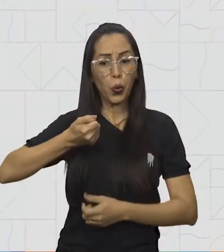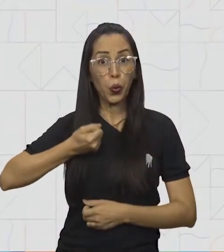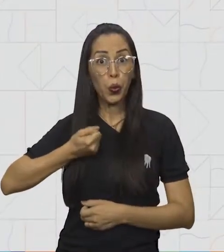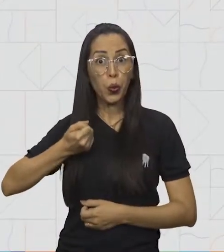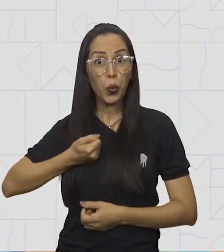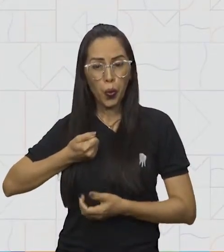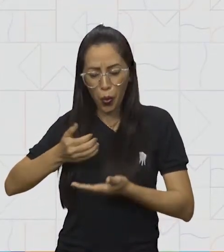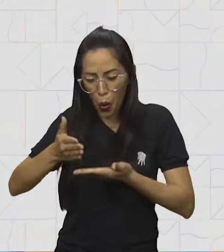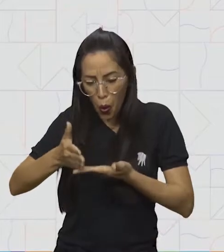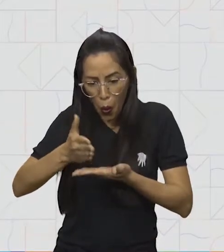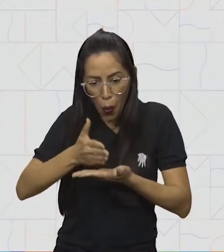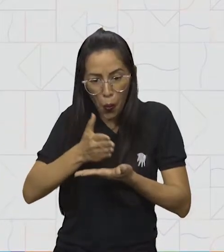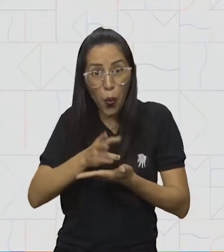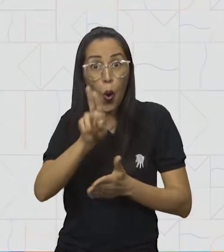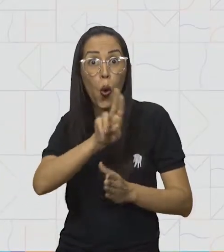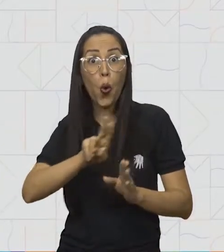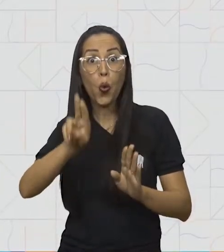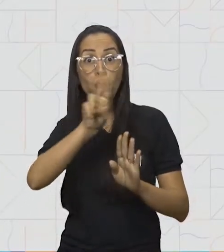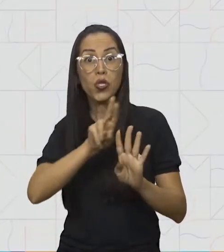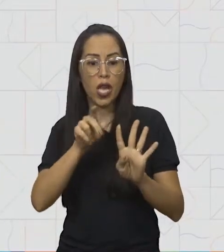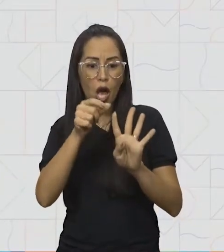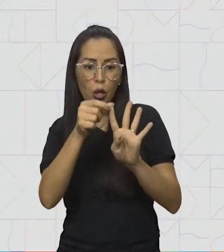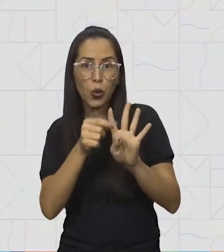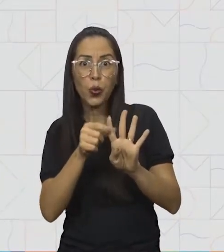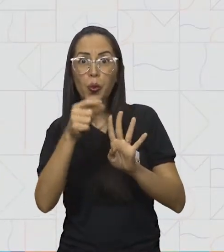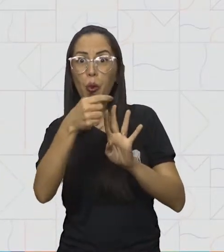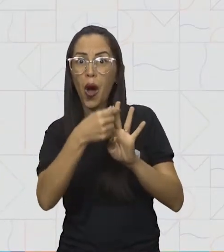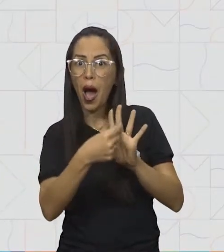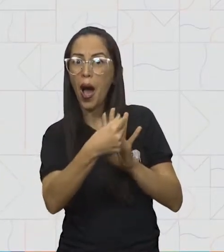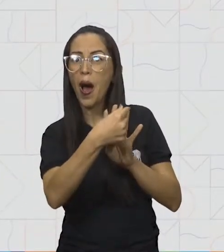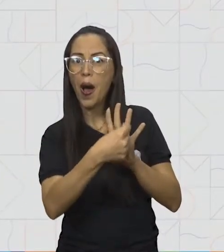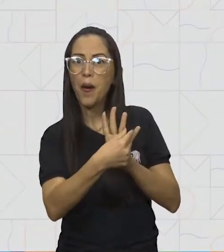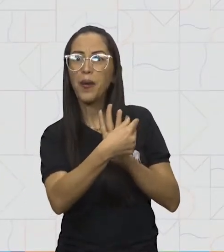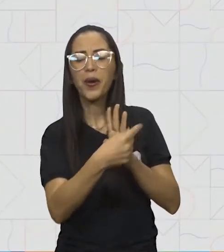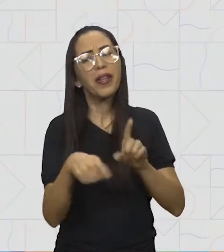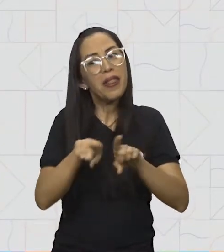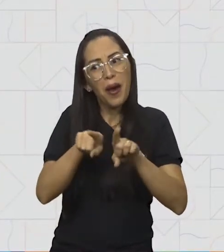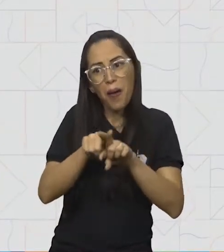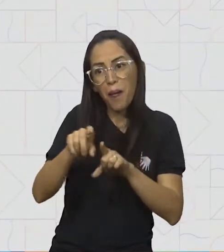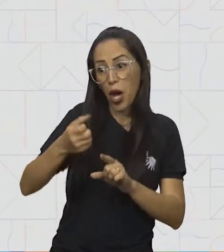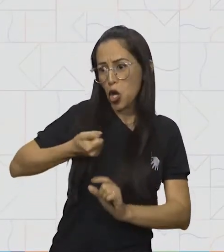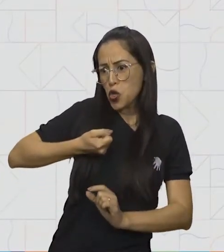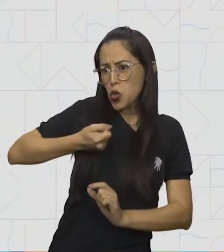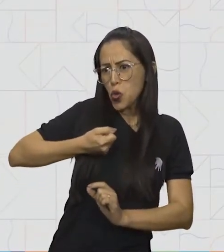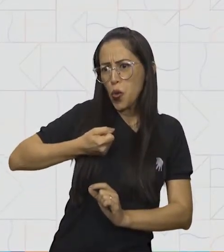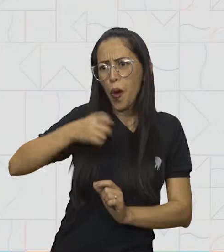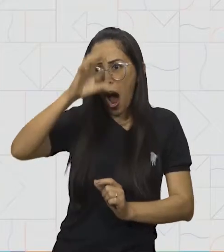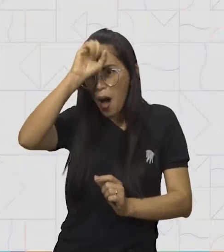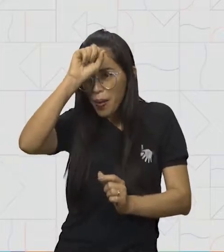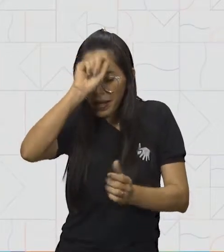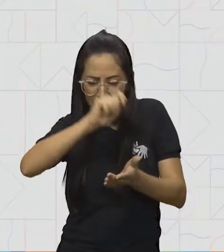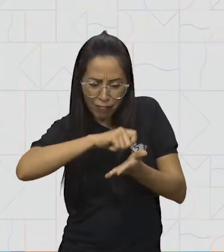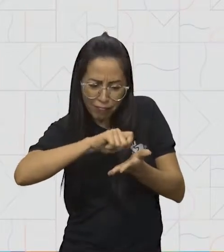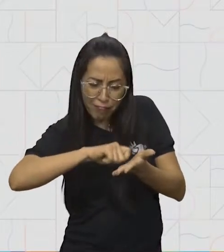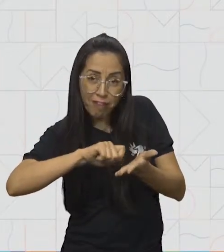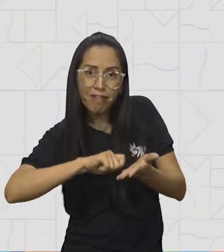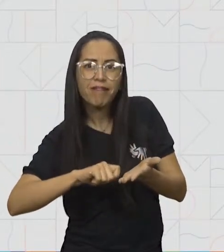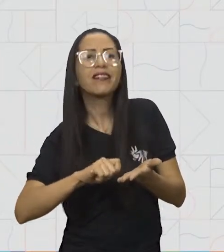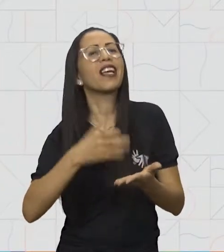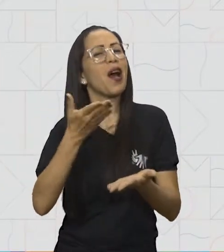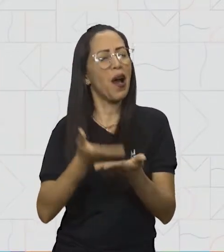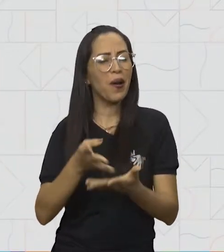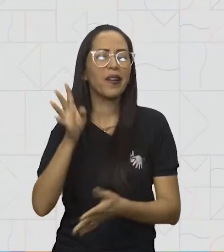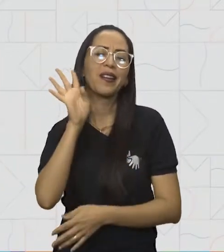números, utilizando o ábaco e a escrevê-los por extenso. Olha que aula legal! Olha